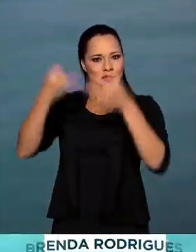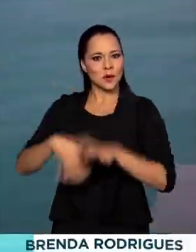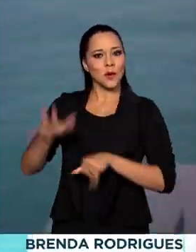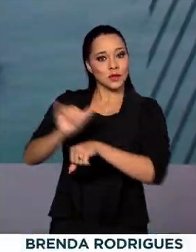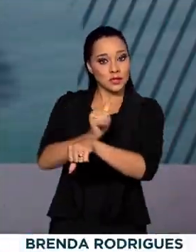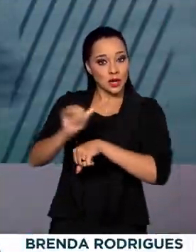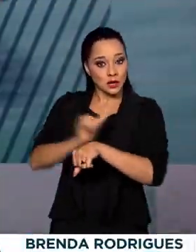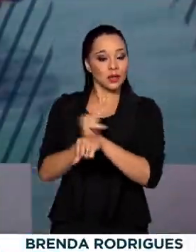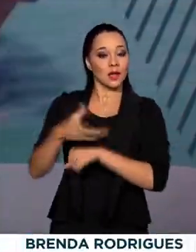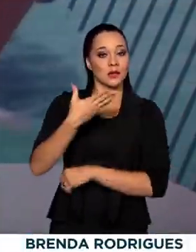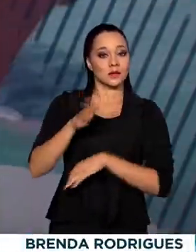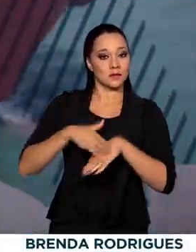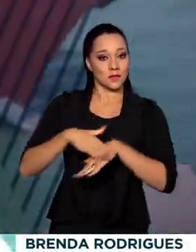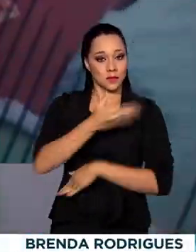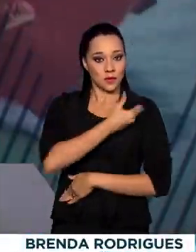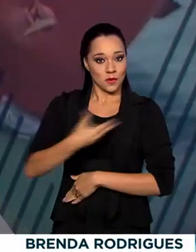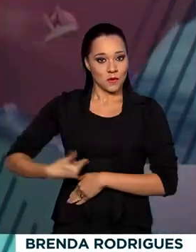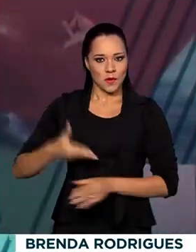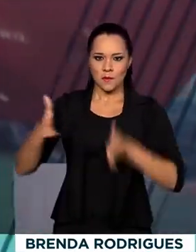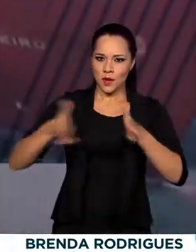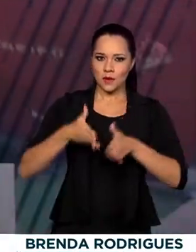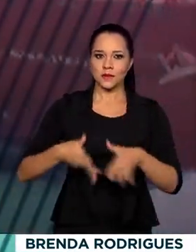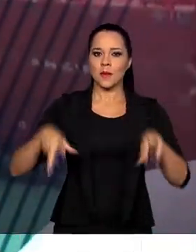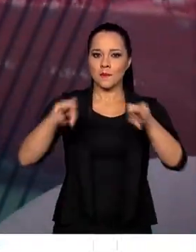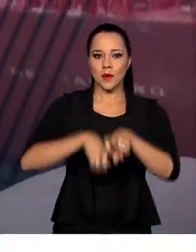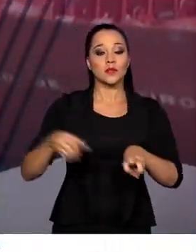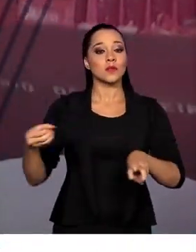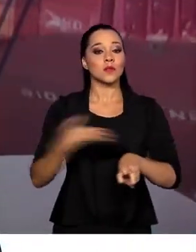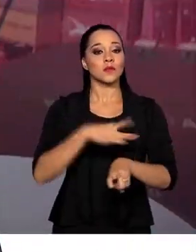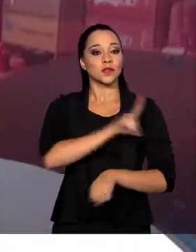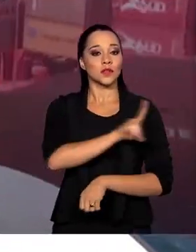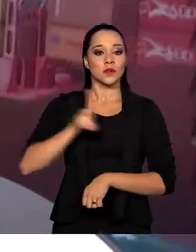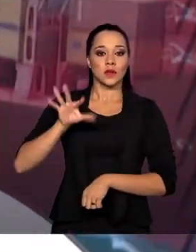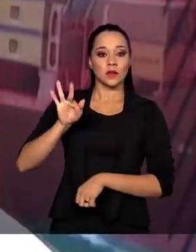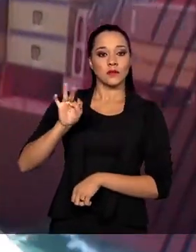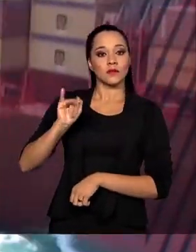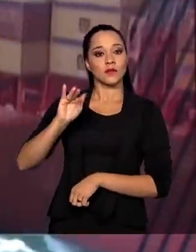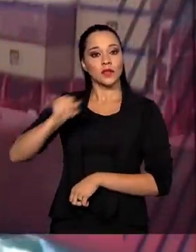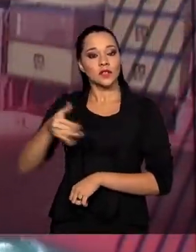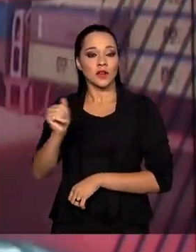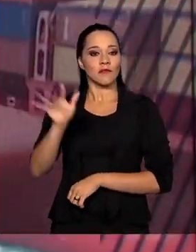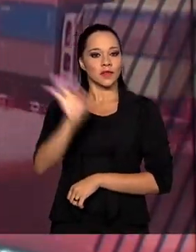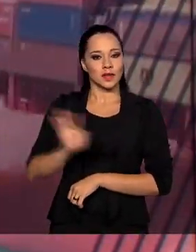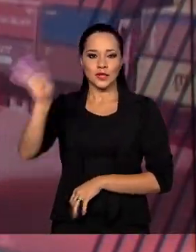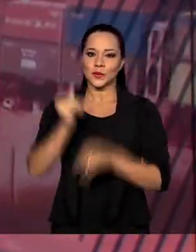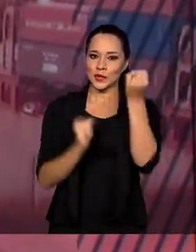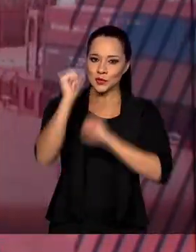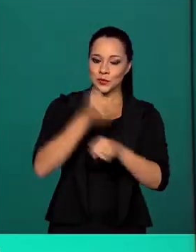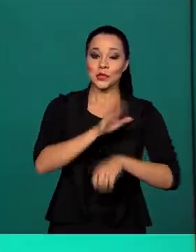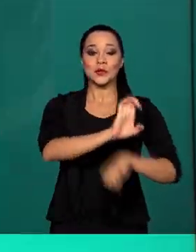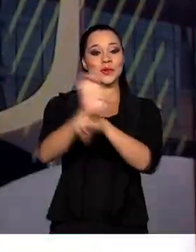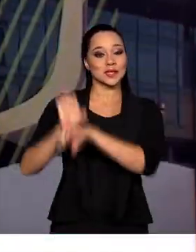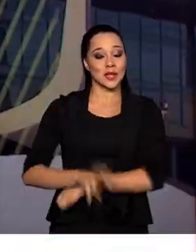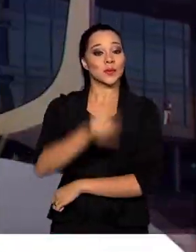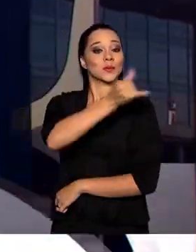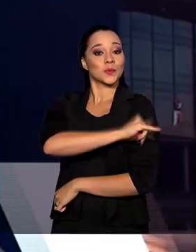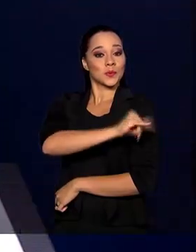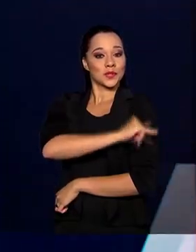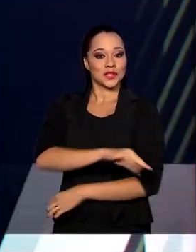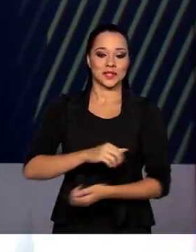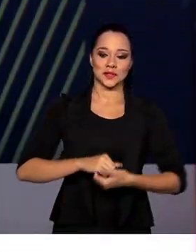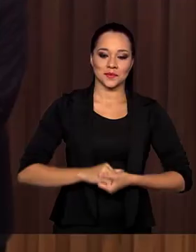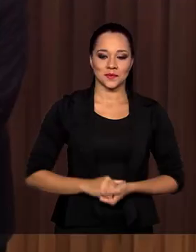as medidas tomadas pelo governo durante a posse da nova diretoria da Firjan, a Federação das Indústrias do Estado do Rio de Janeiro.